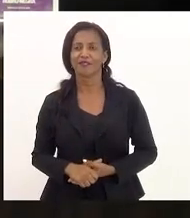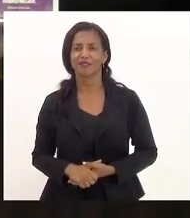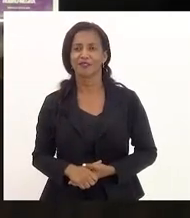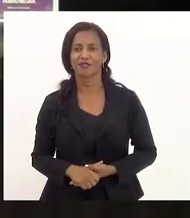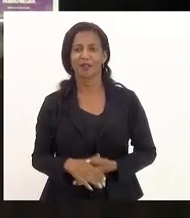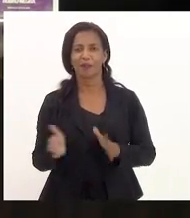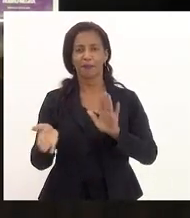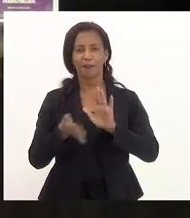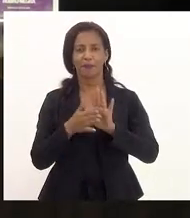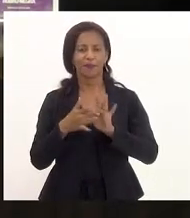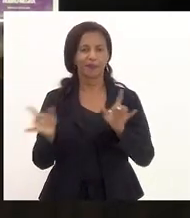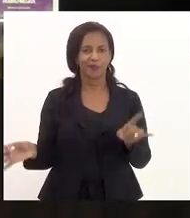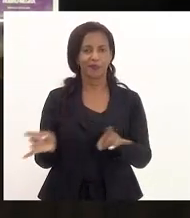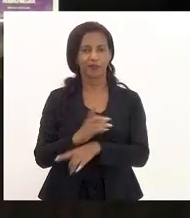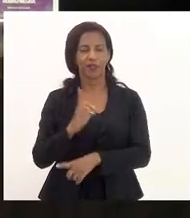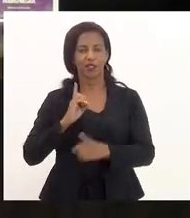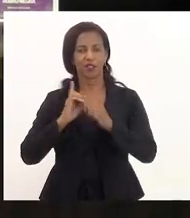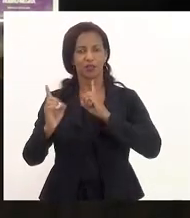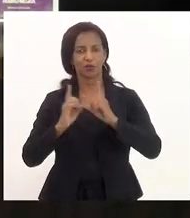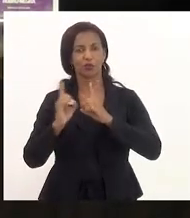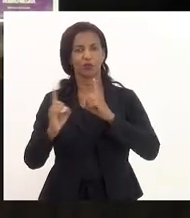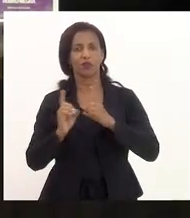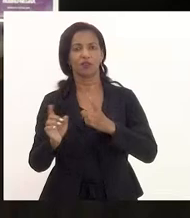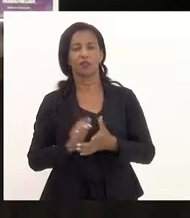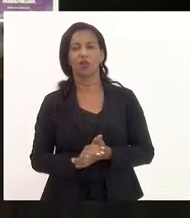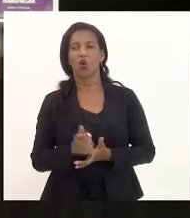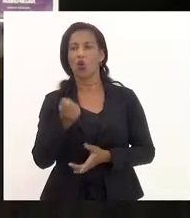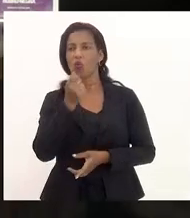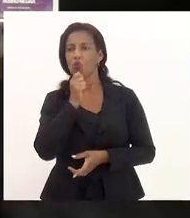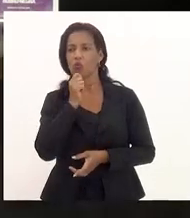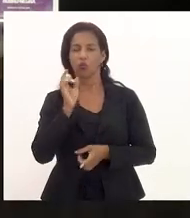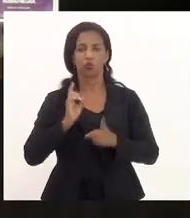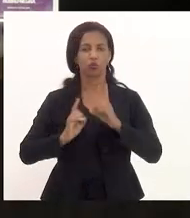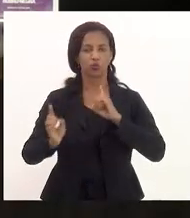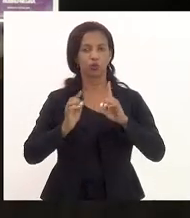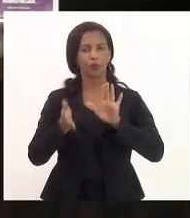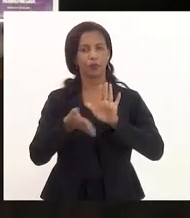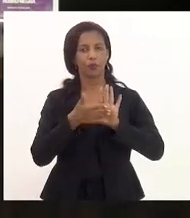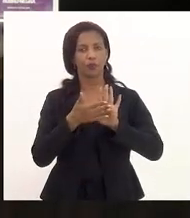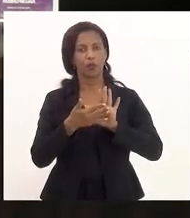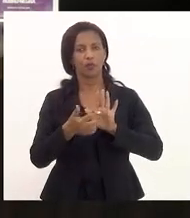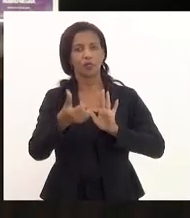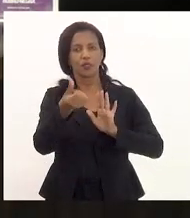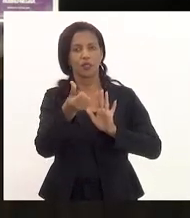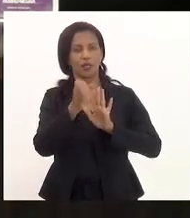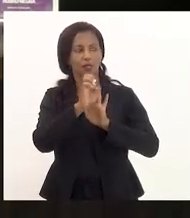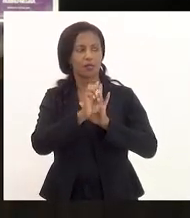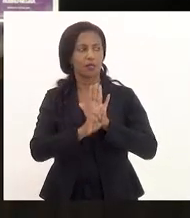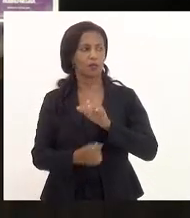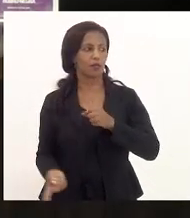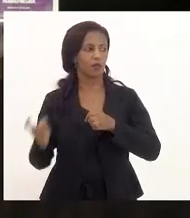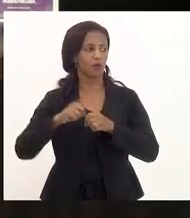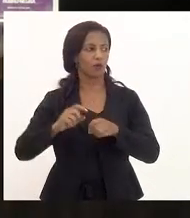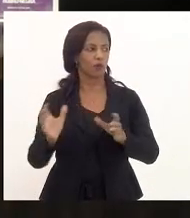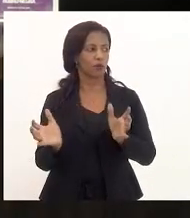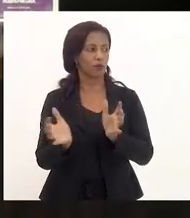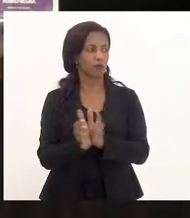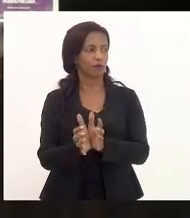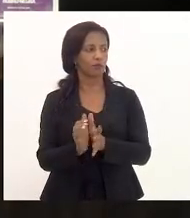Os pareceres emitidos em discussão. Não havendo quem queira discutir, a Presidente de Proposta recebeu seis emendas e retorna às comissões.